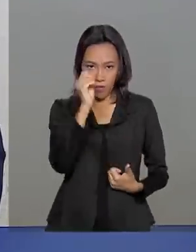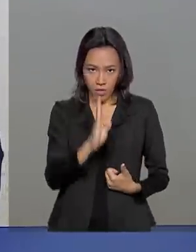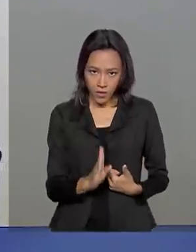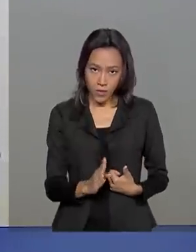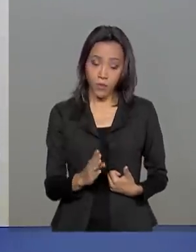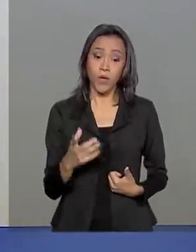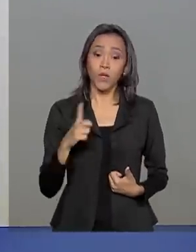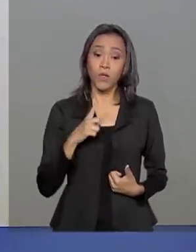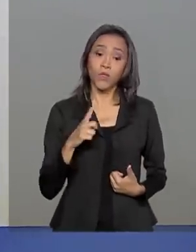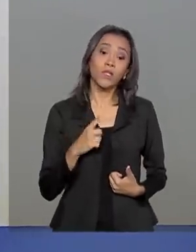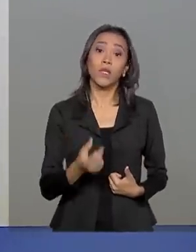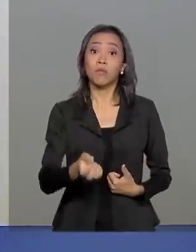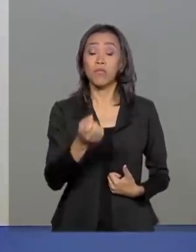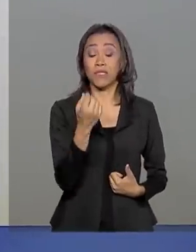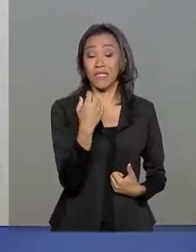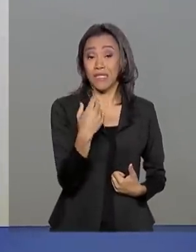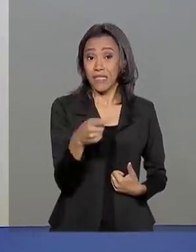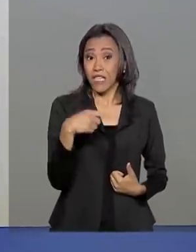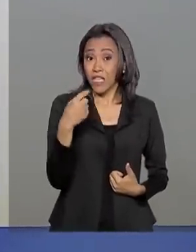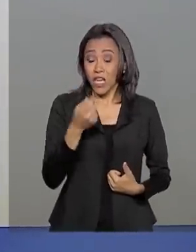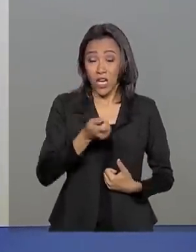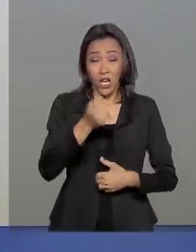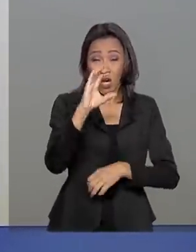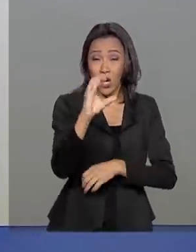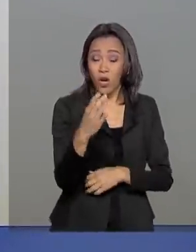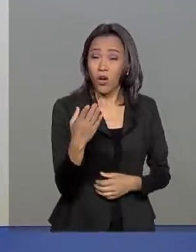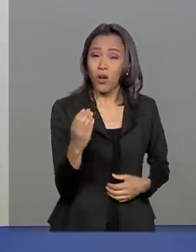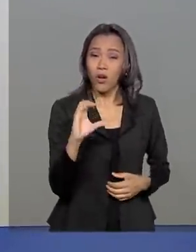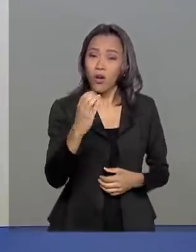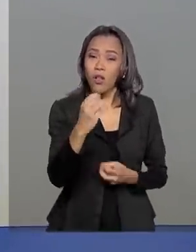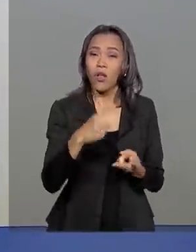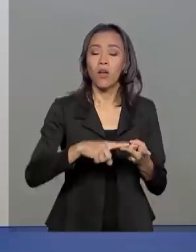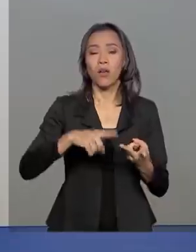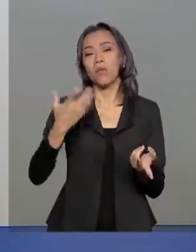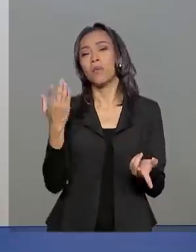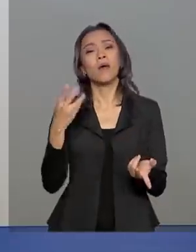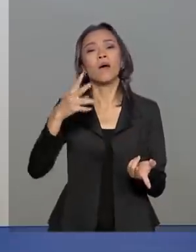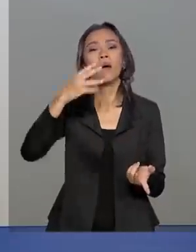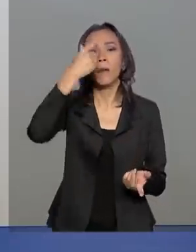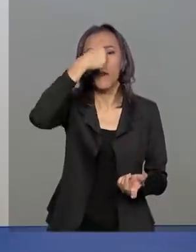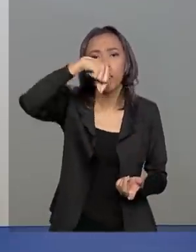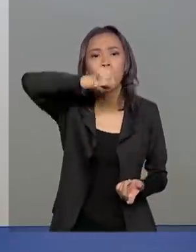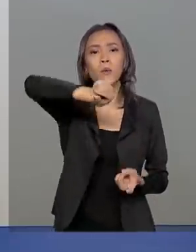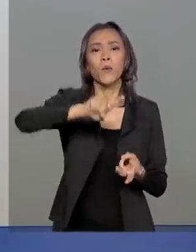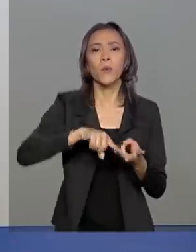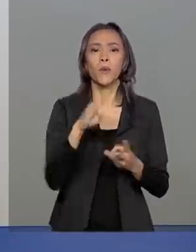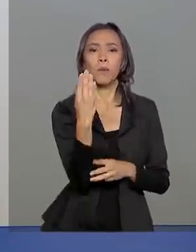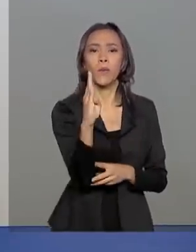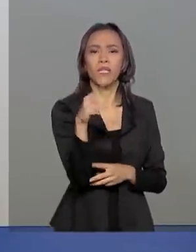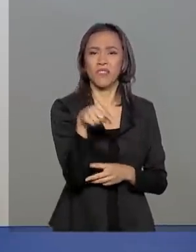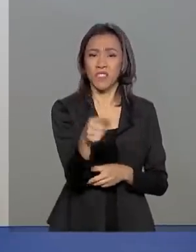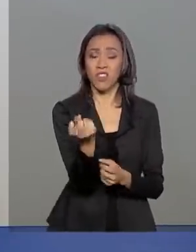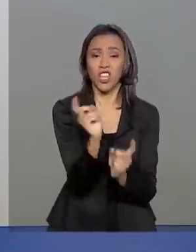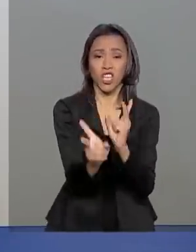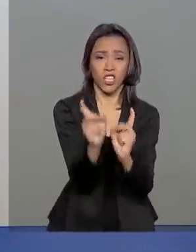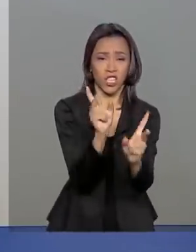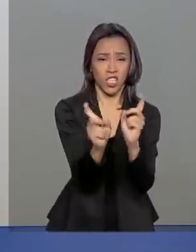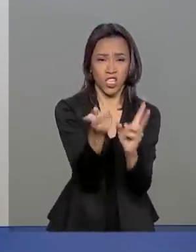maiores produtores de droga, que são Colômbia, Peru e Bolívia. A droga é um flagelo